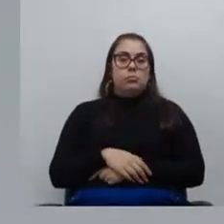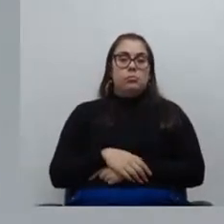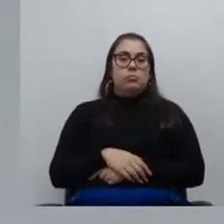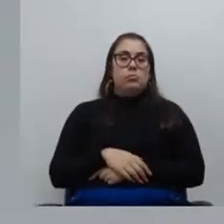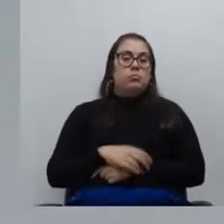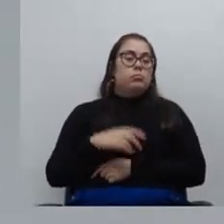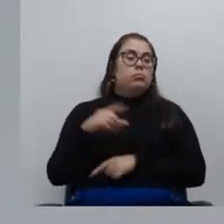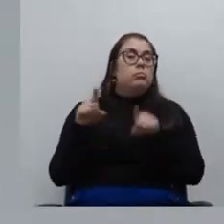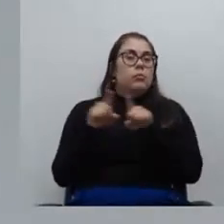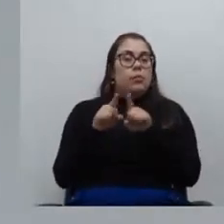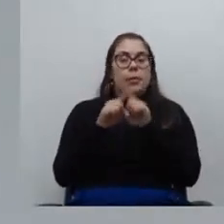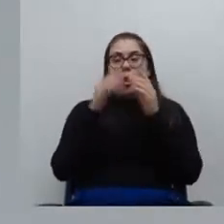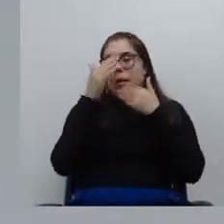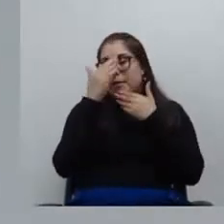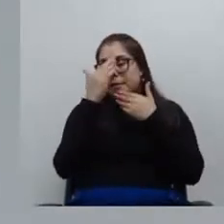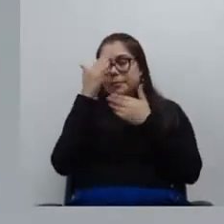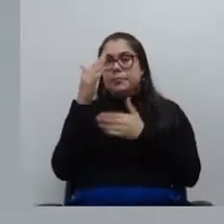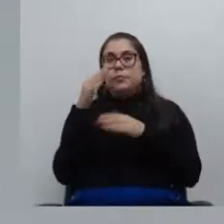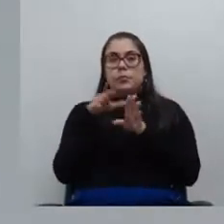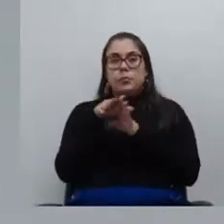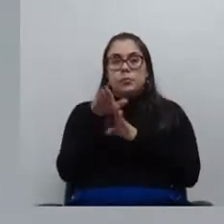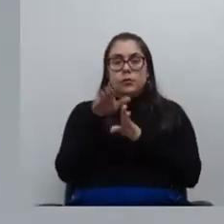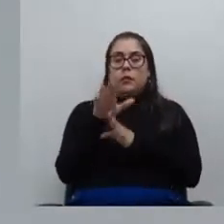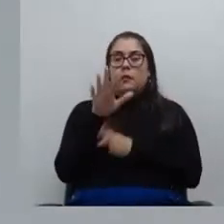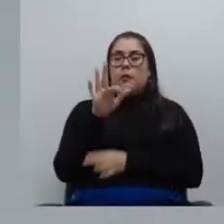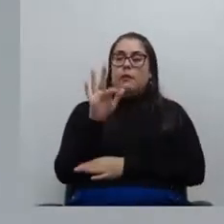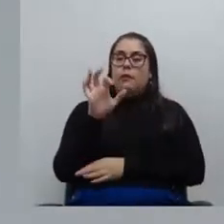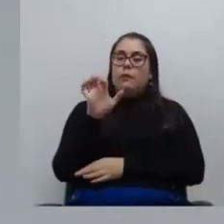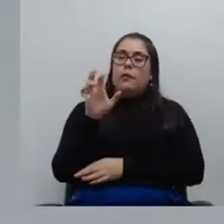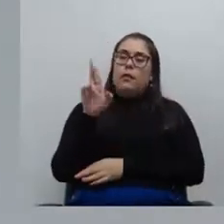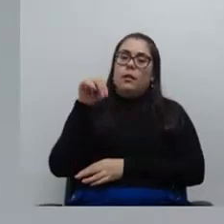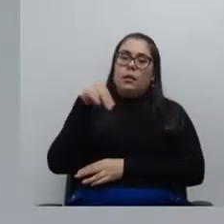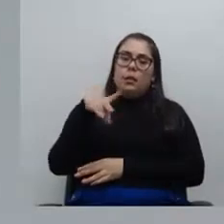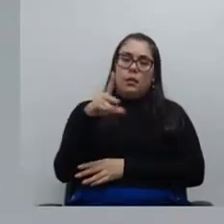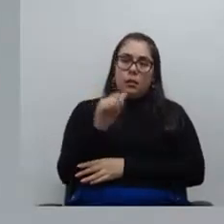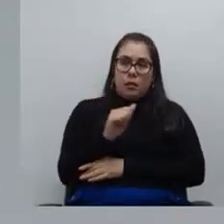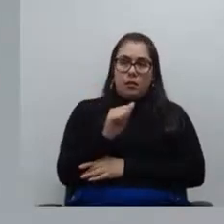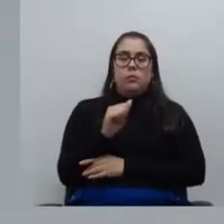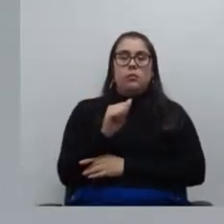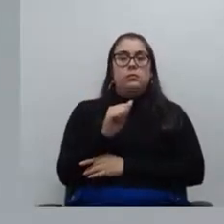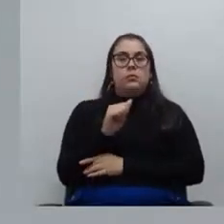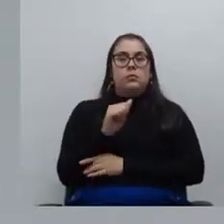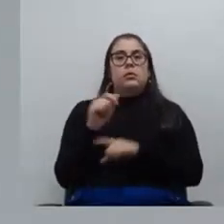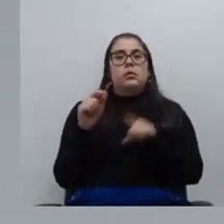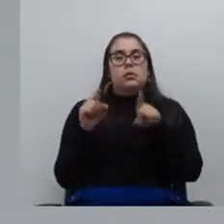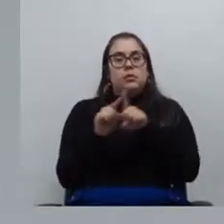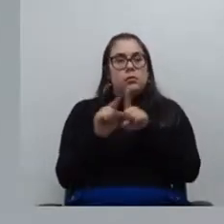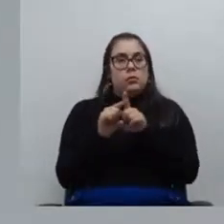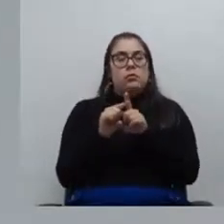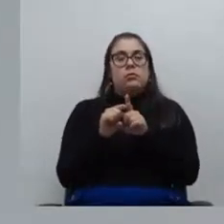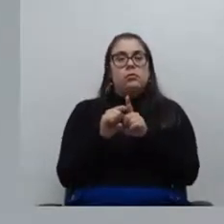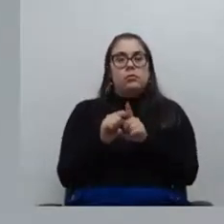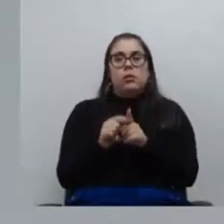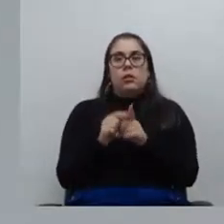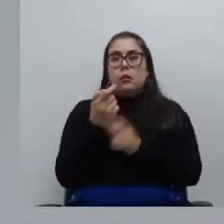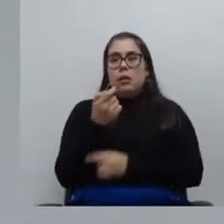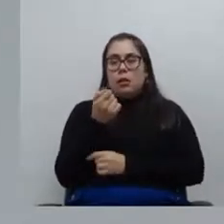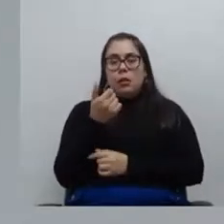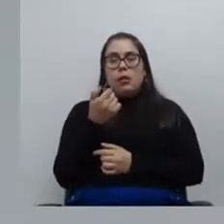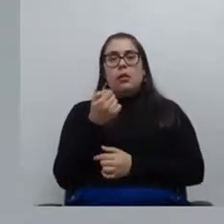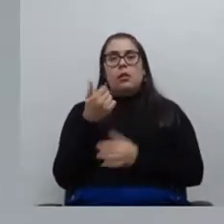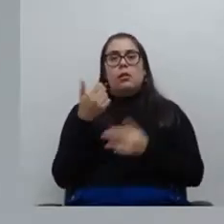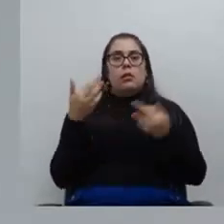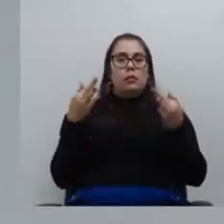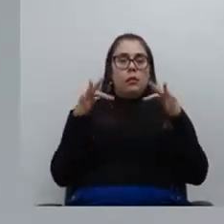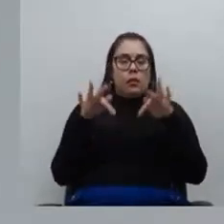da questão agradeço a Santíssima Conselheira Fernanda que falou da questão dos registros civis a gente tinha anunciado e está finalizando a gente está com